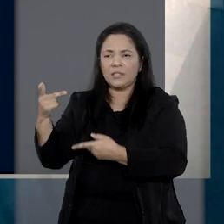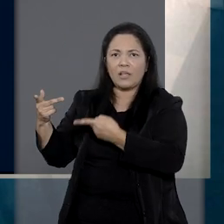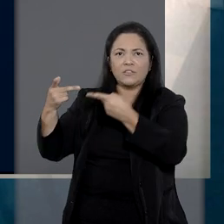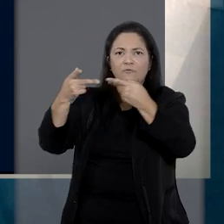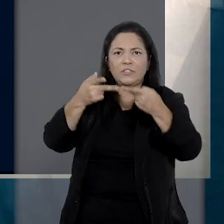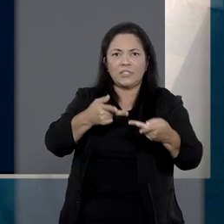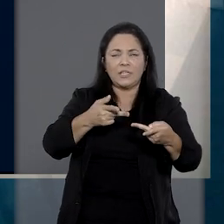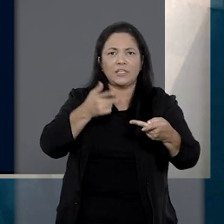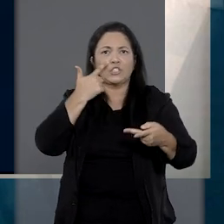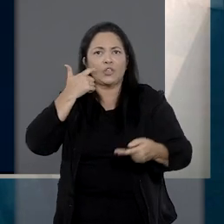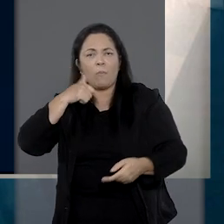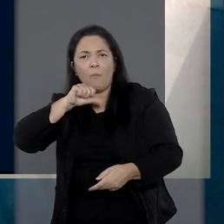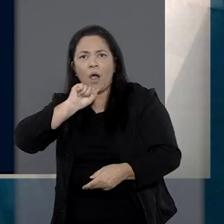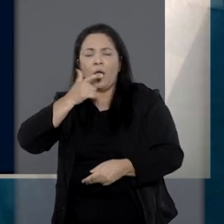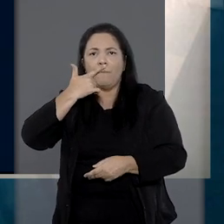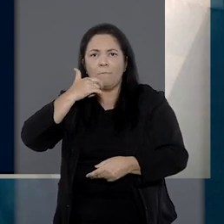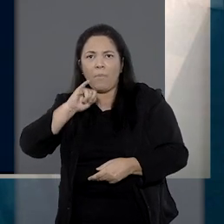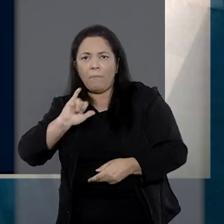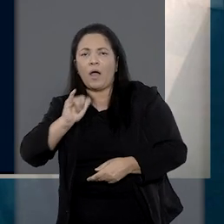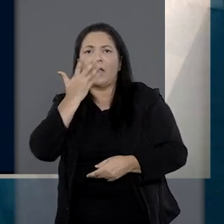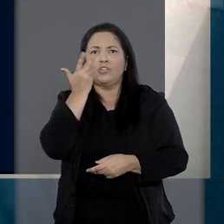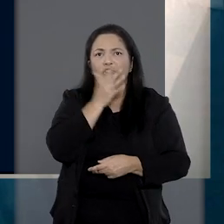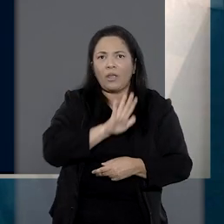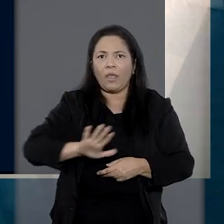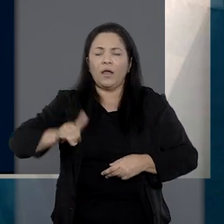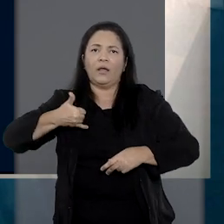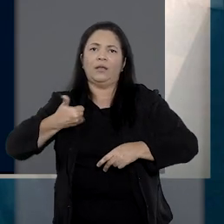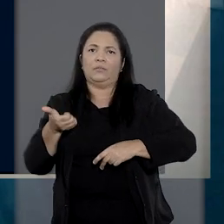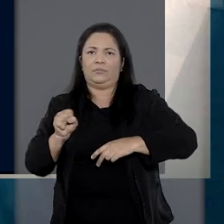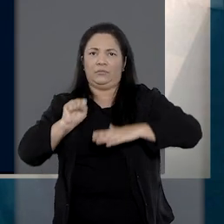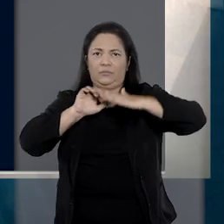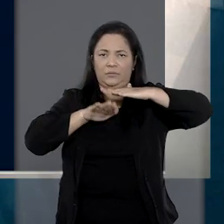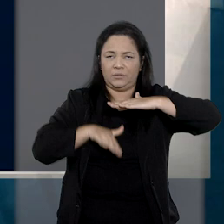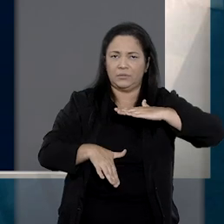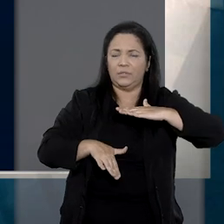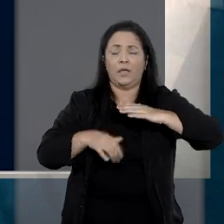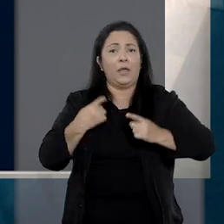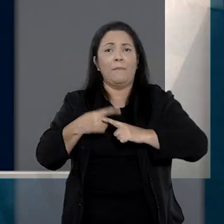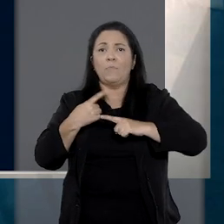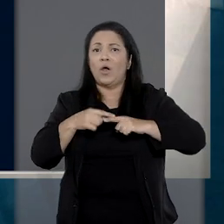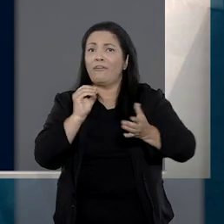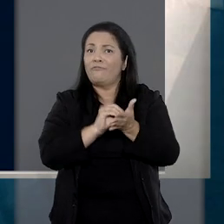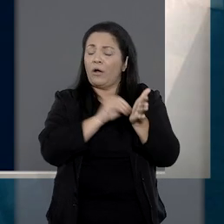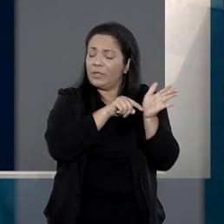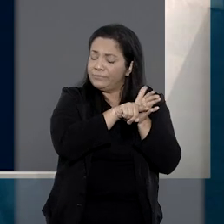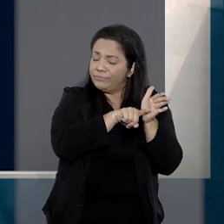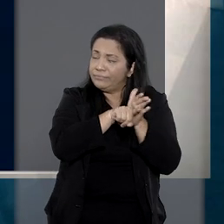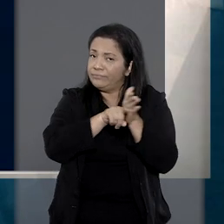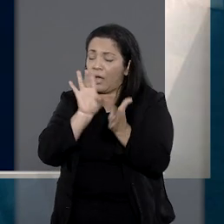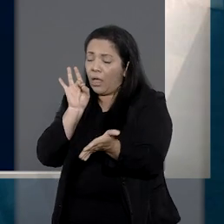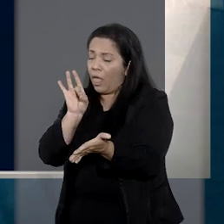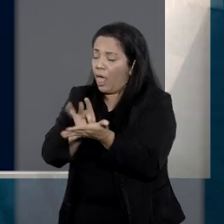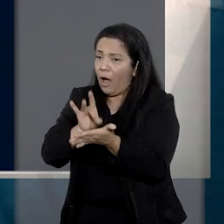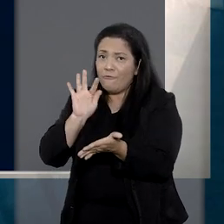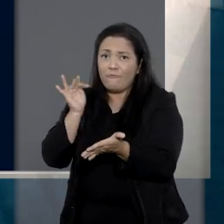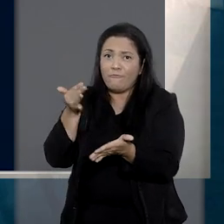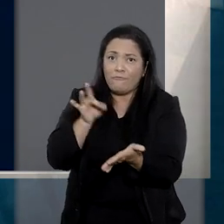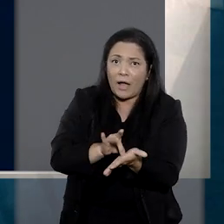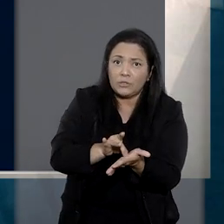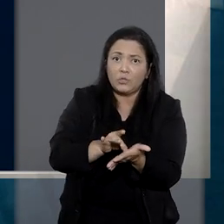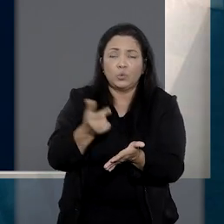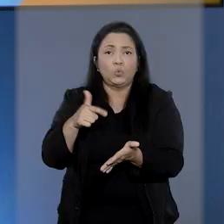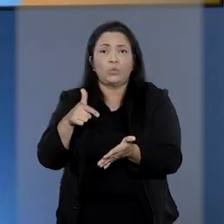filhos menores e direito de visitas, porque o rito processual não permite o estudo aprofundado de fatos e